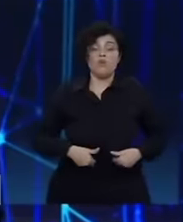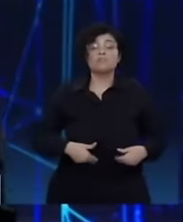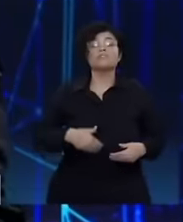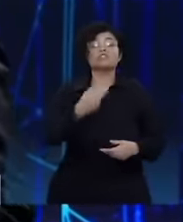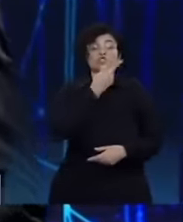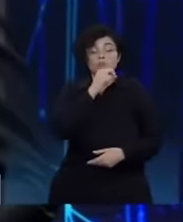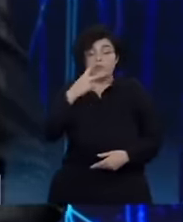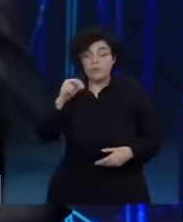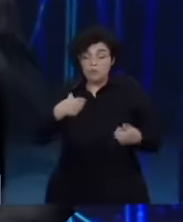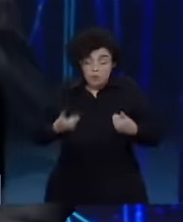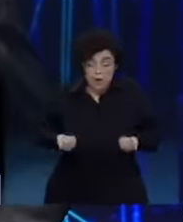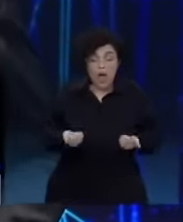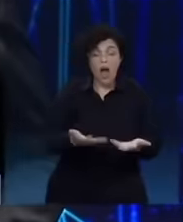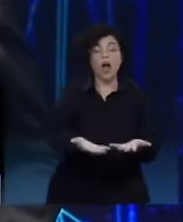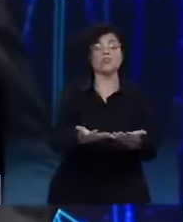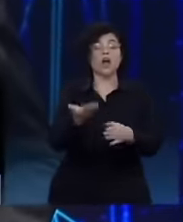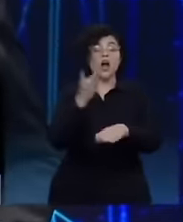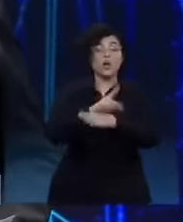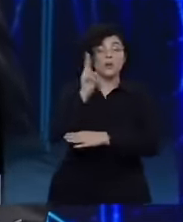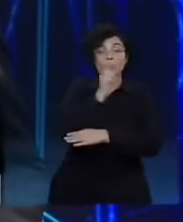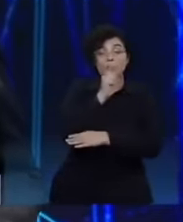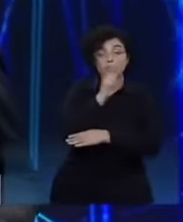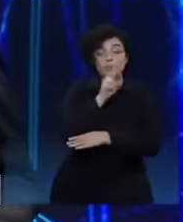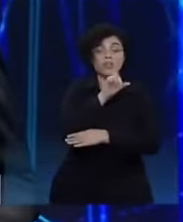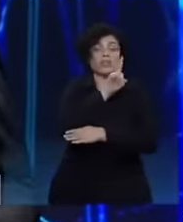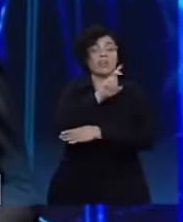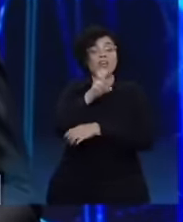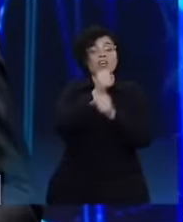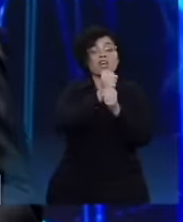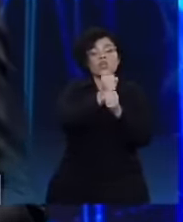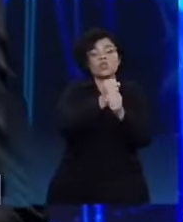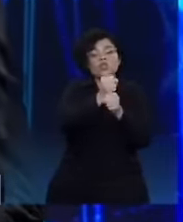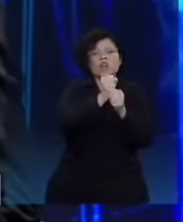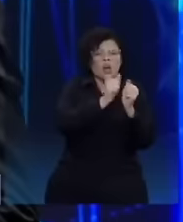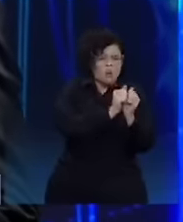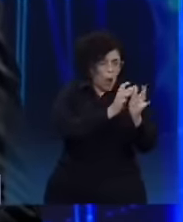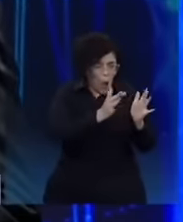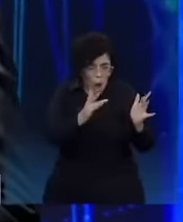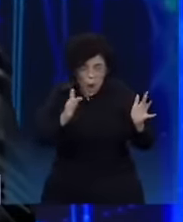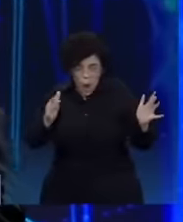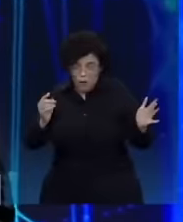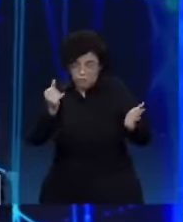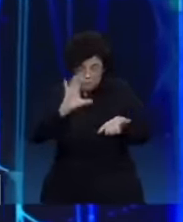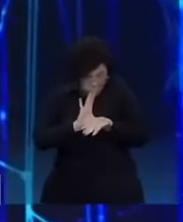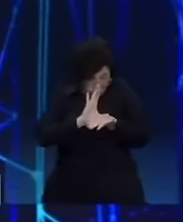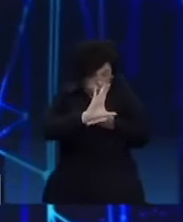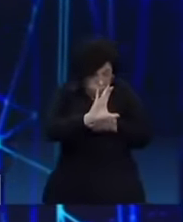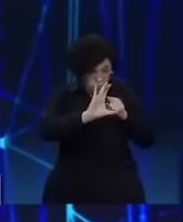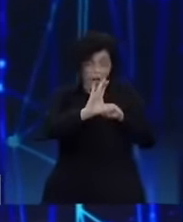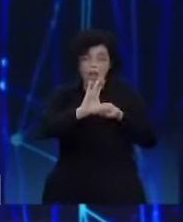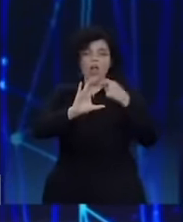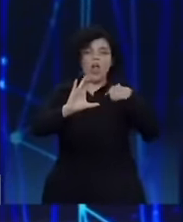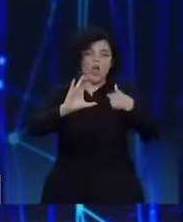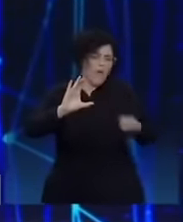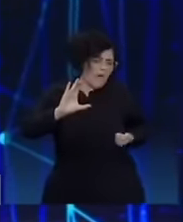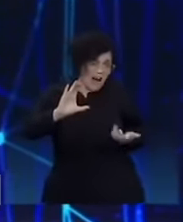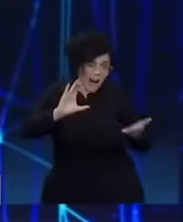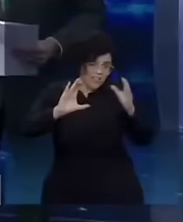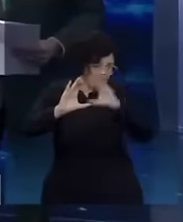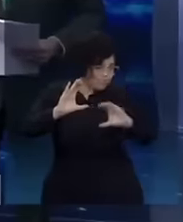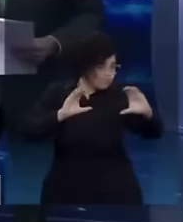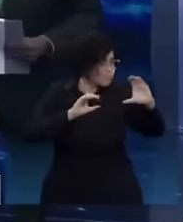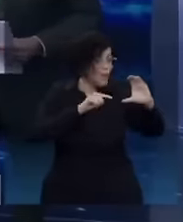nós gastamos o equivalente a 15 anos de Bolsa Família. E o Bolsa Família pagava muito pouco.